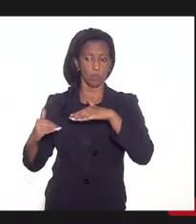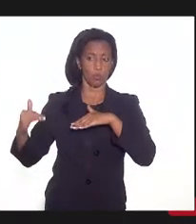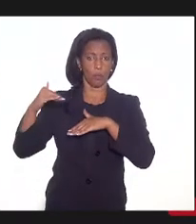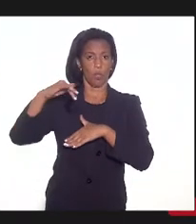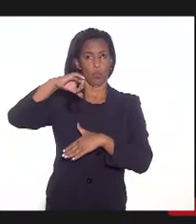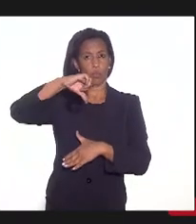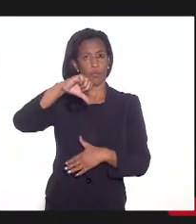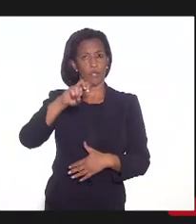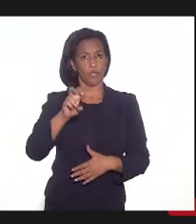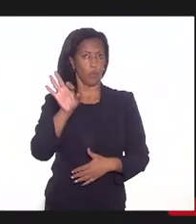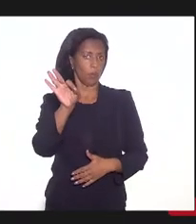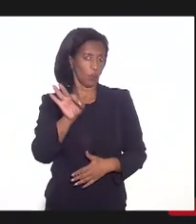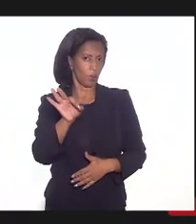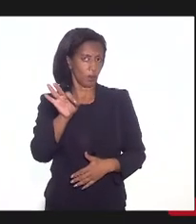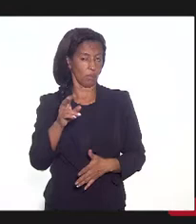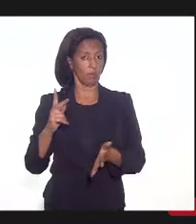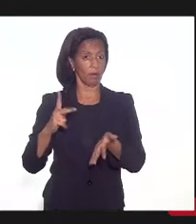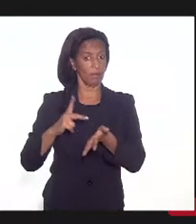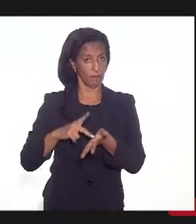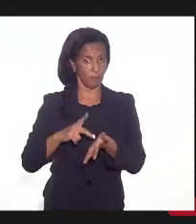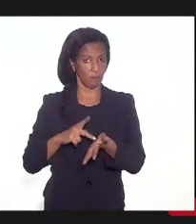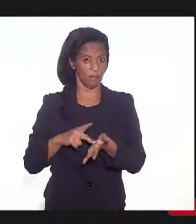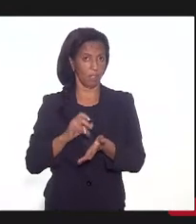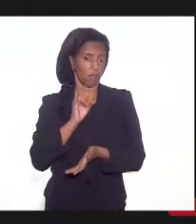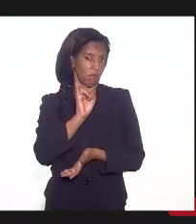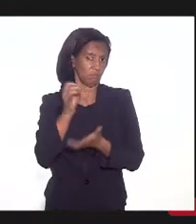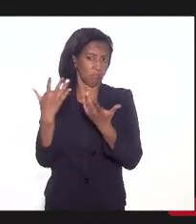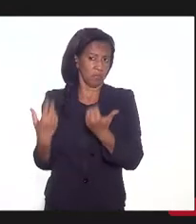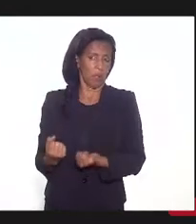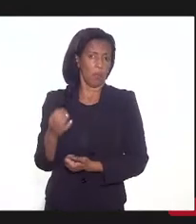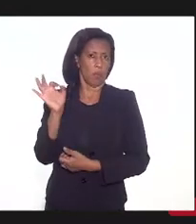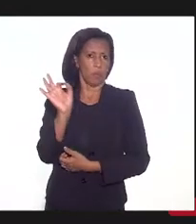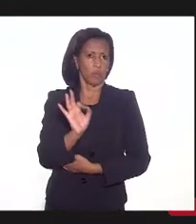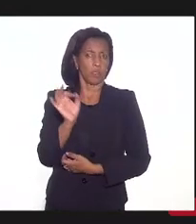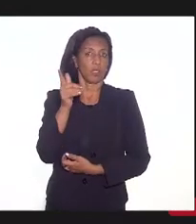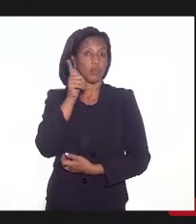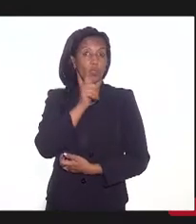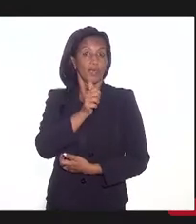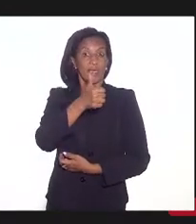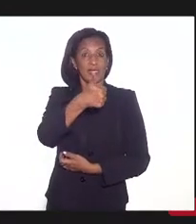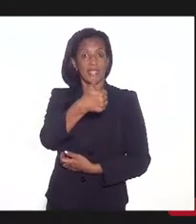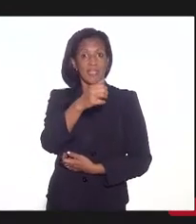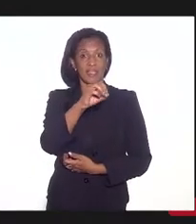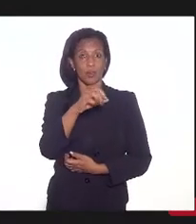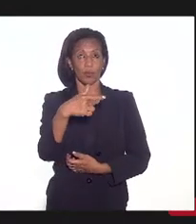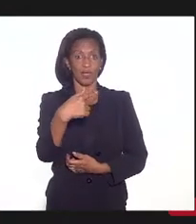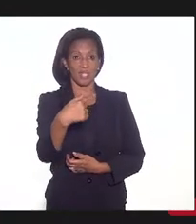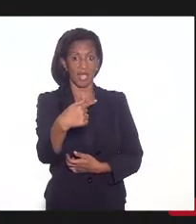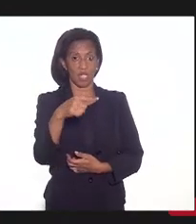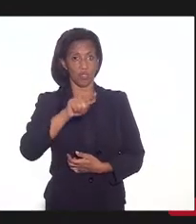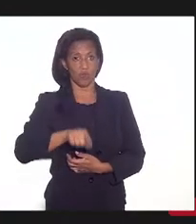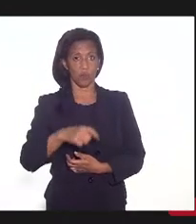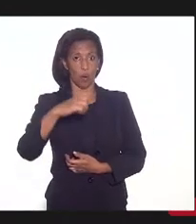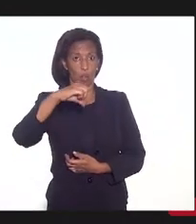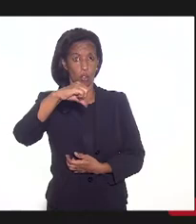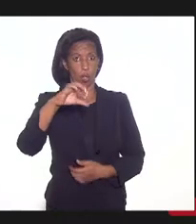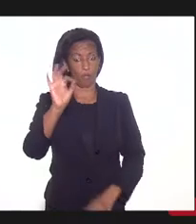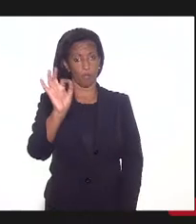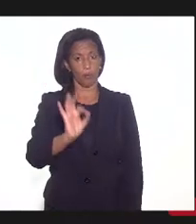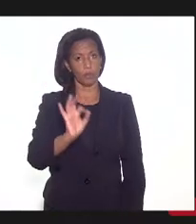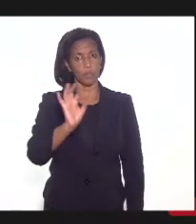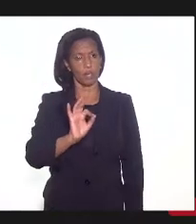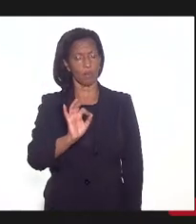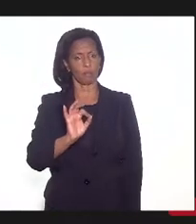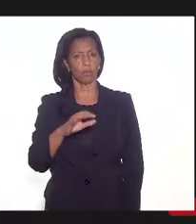Na realidade, se a gente considerar o percentual, a gente chega a 107,9%. Ou seja,